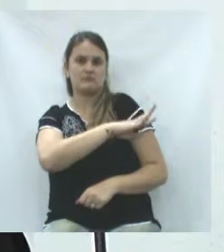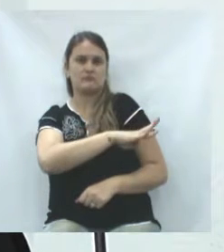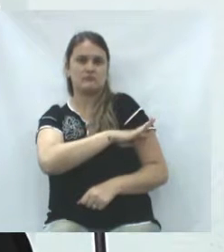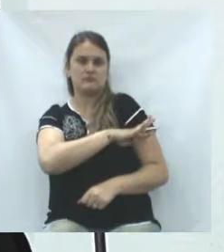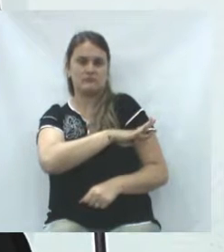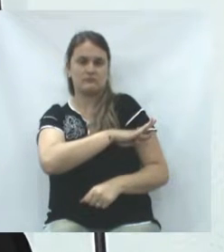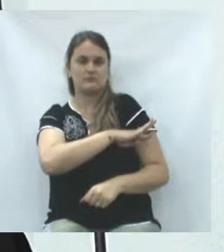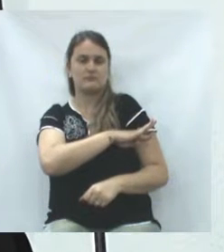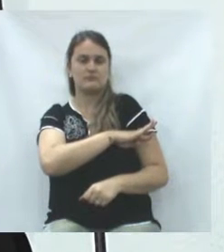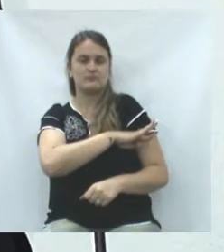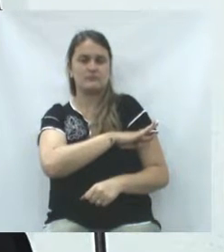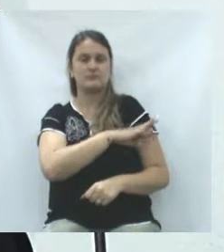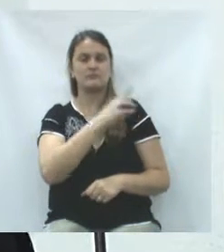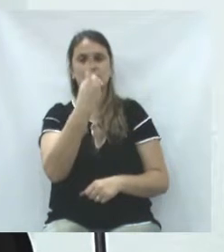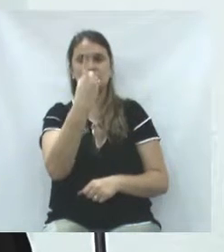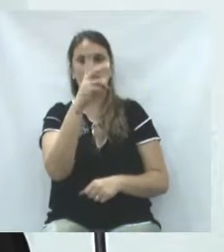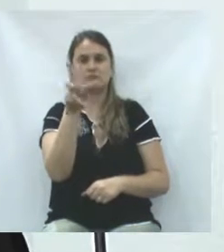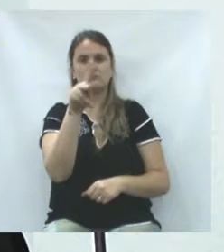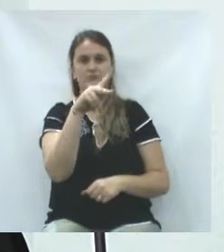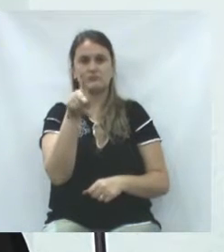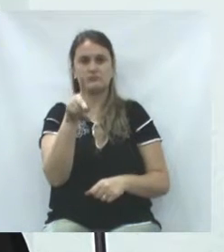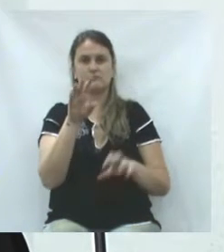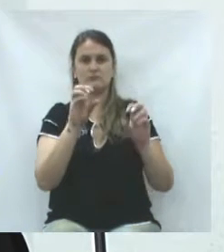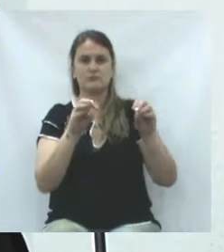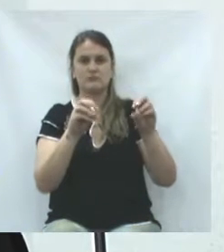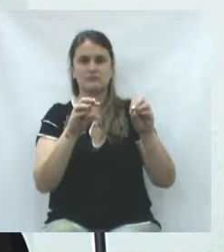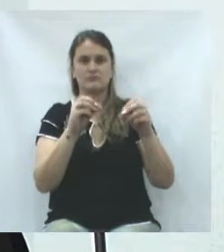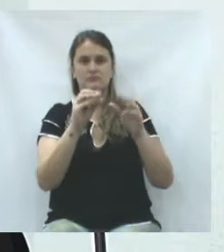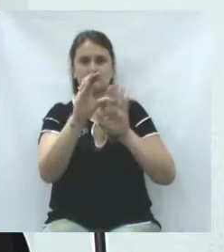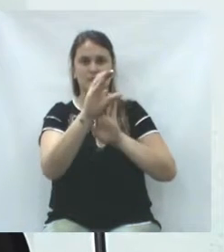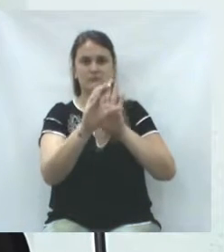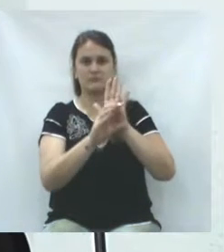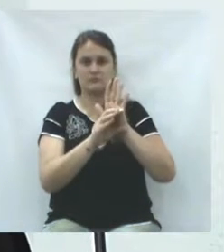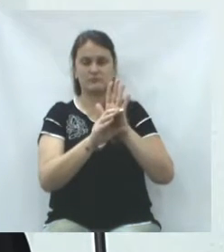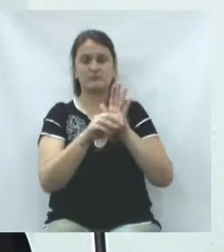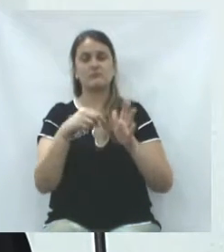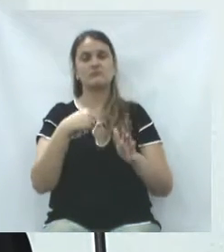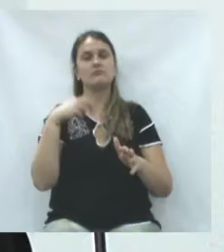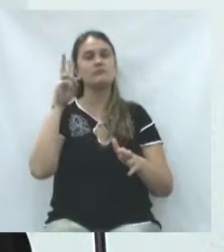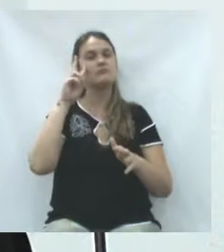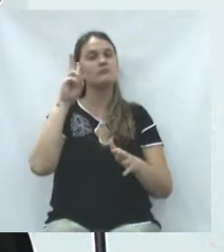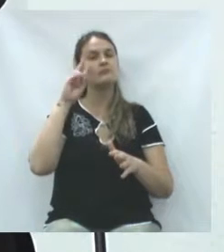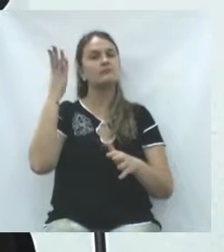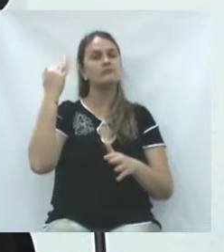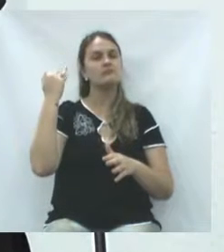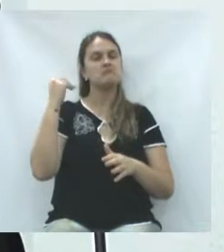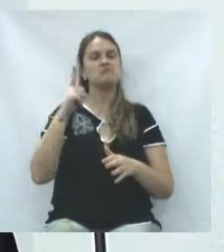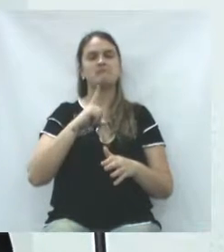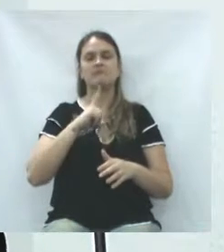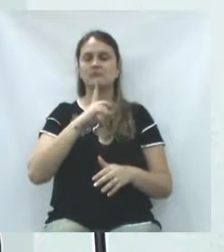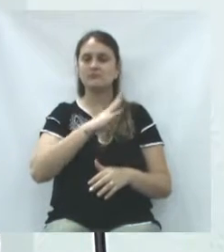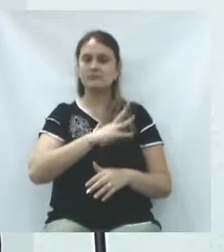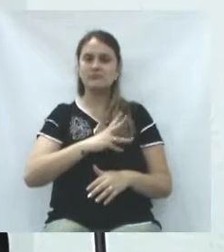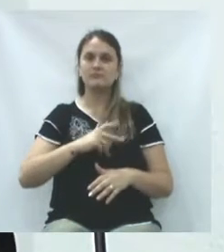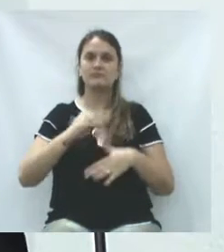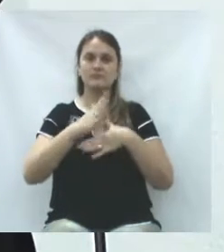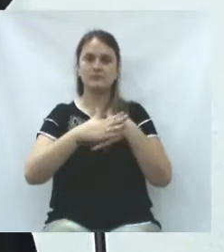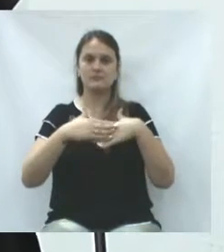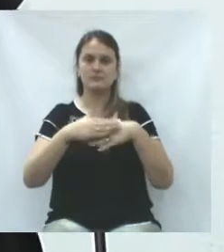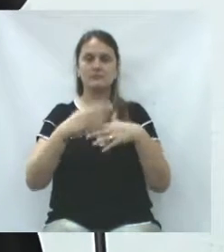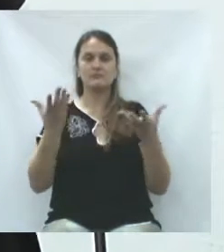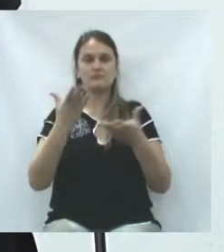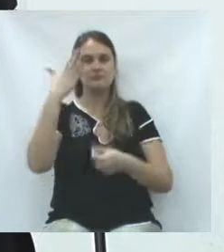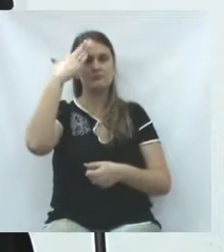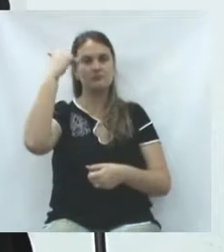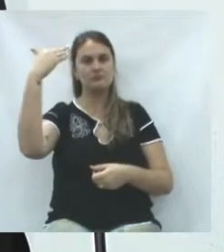terceira e da quarta série, com uma única professora. me refiro a elas com muito amor e carinho